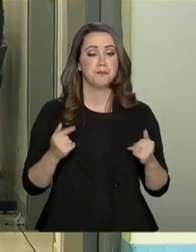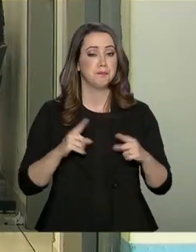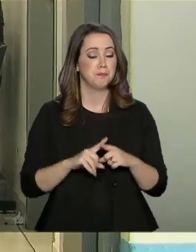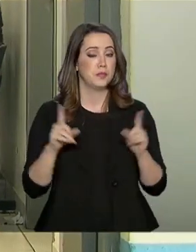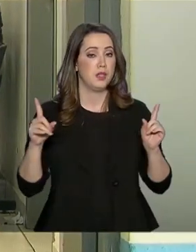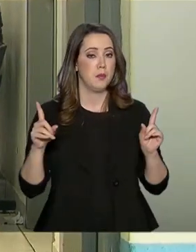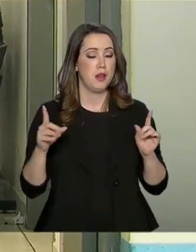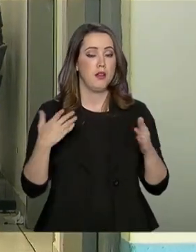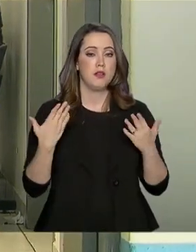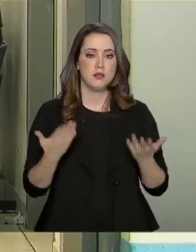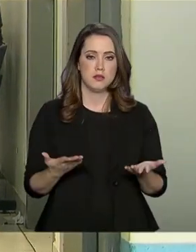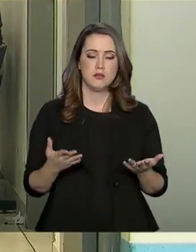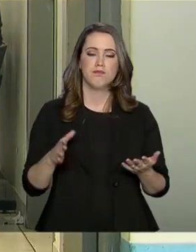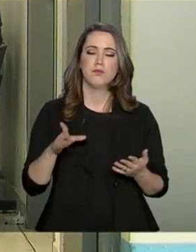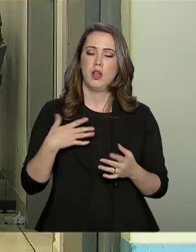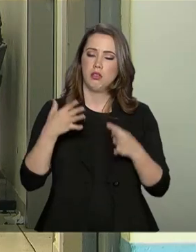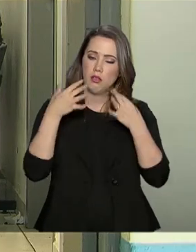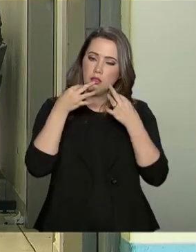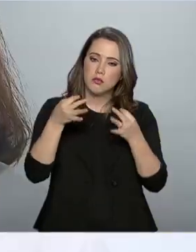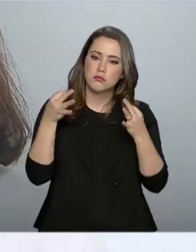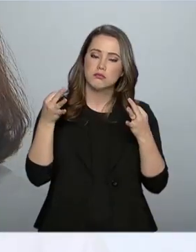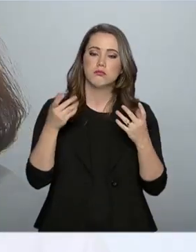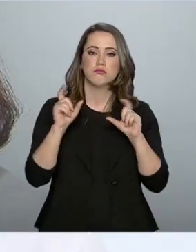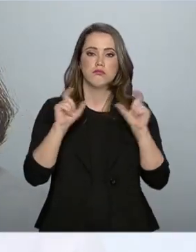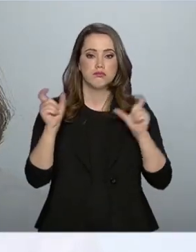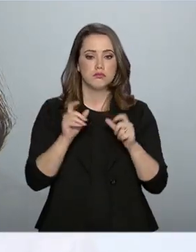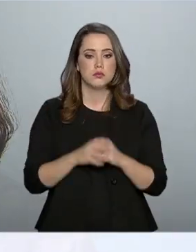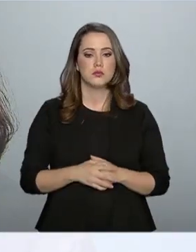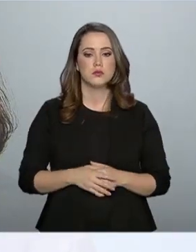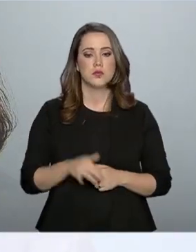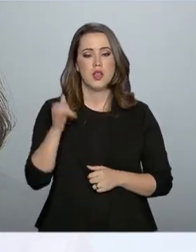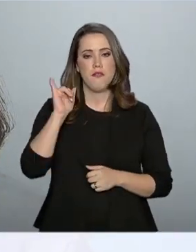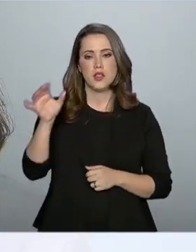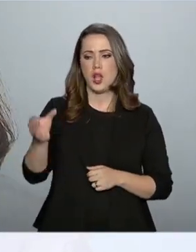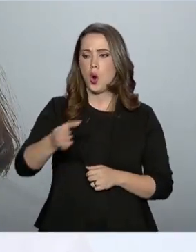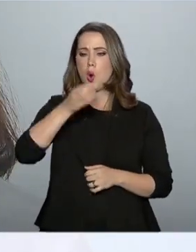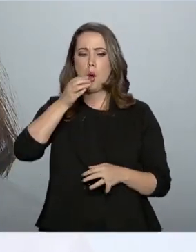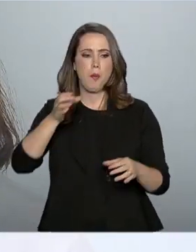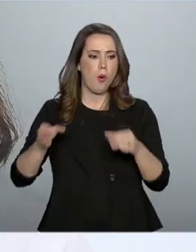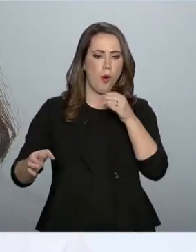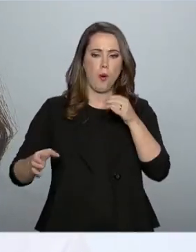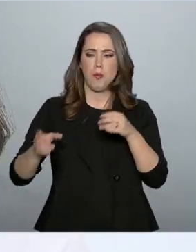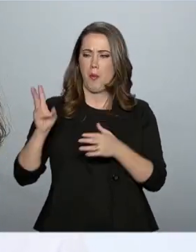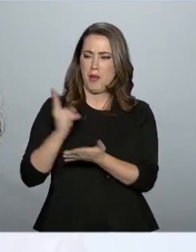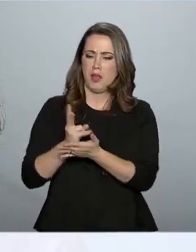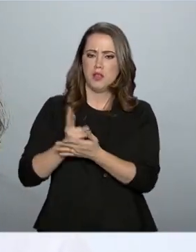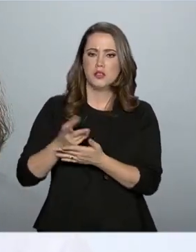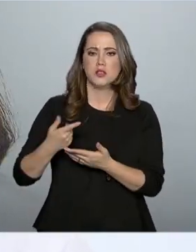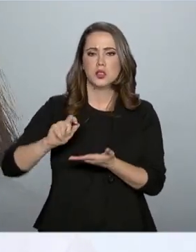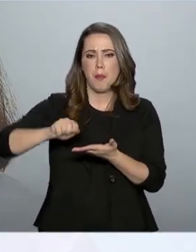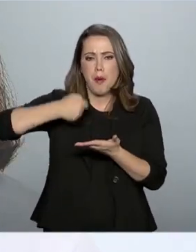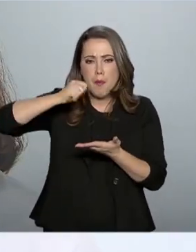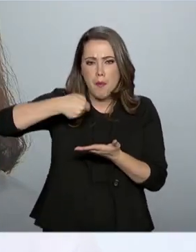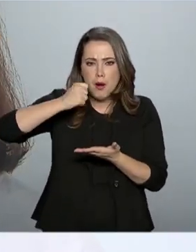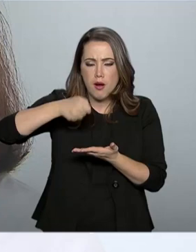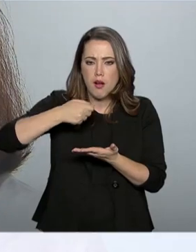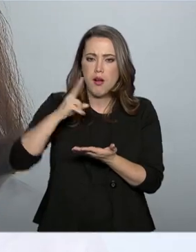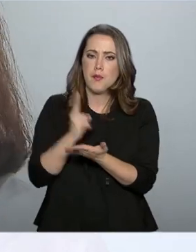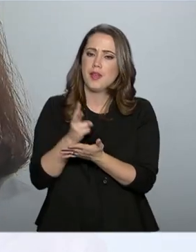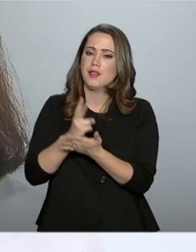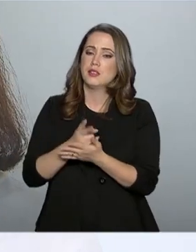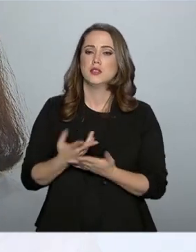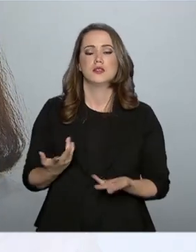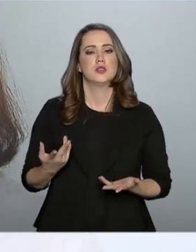Mas ainda assim, fica o alerta. Compartilhar copos, talheres, comer no mesmo prato, usar o mesmo